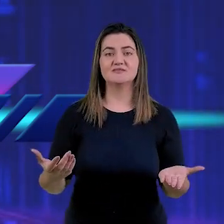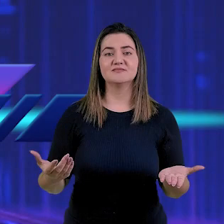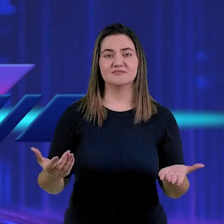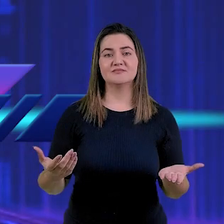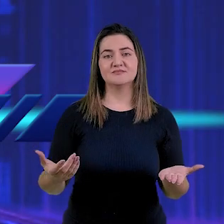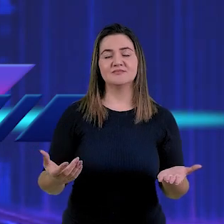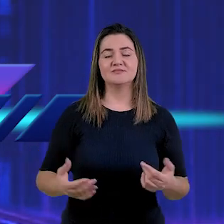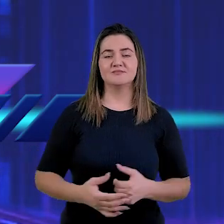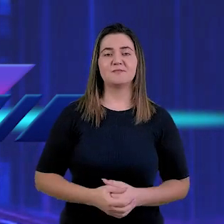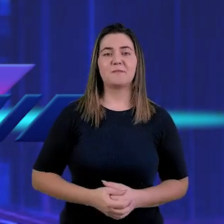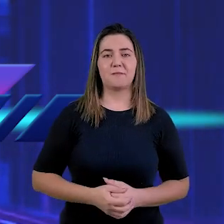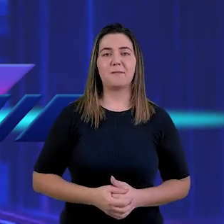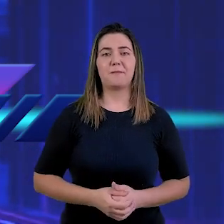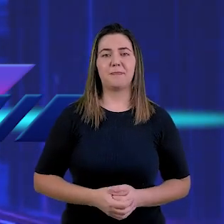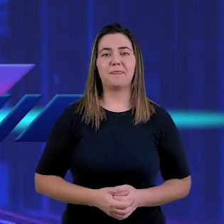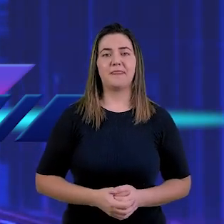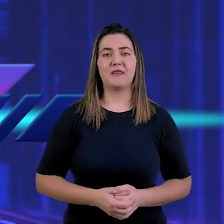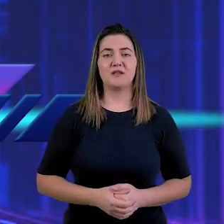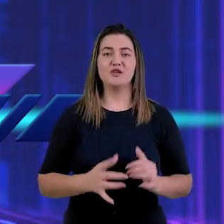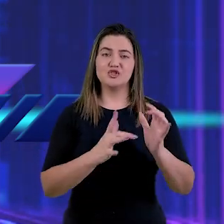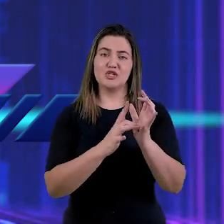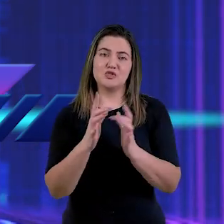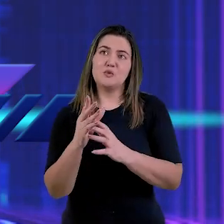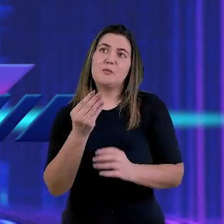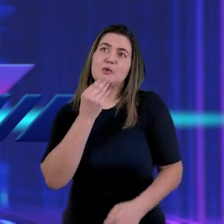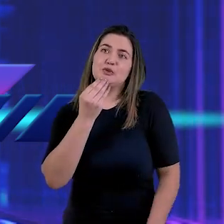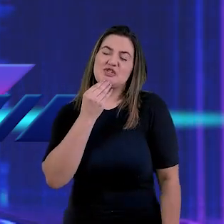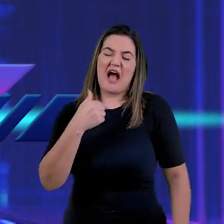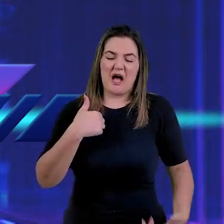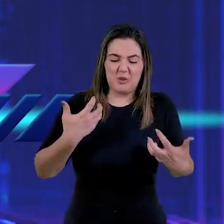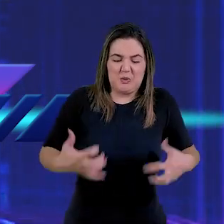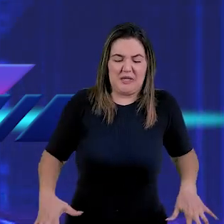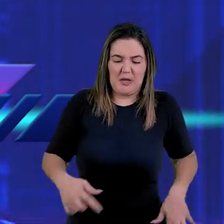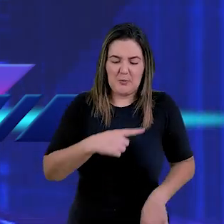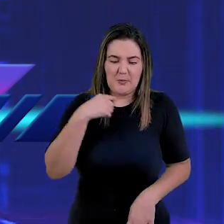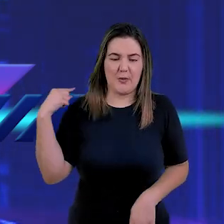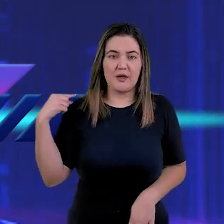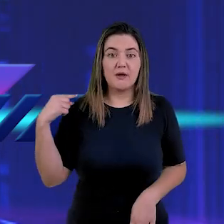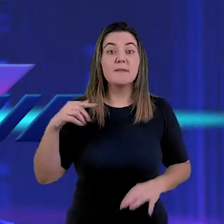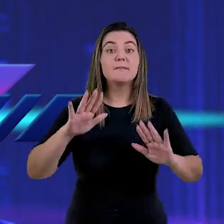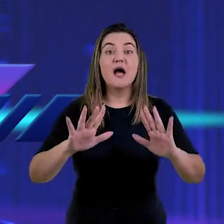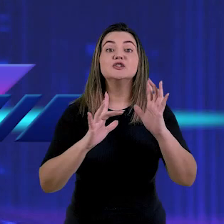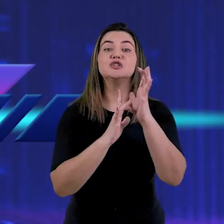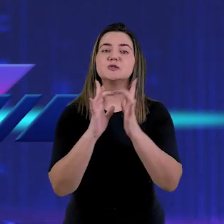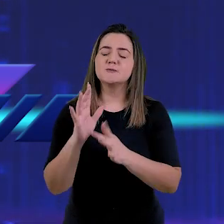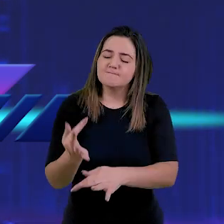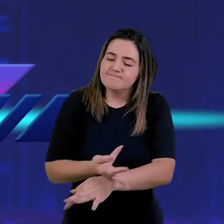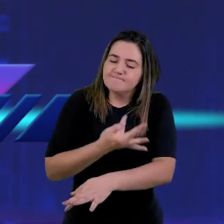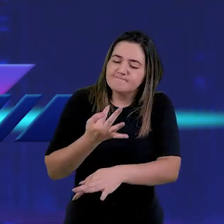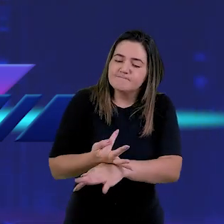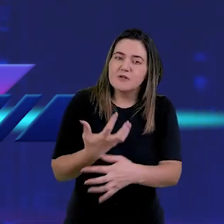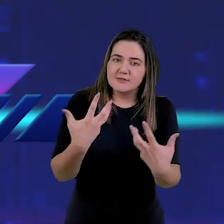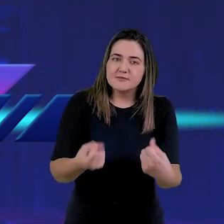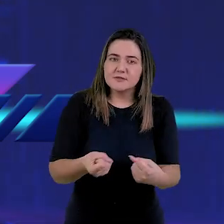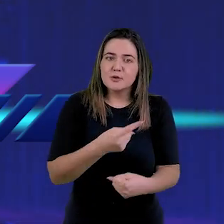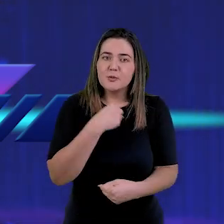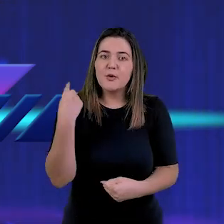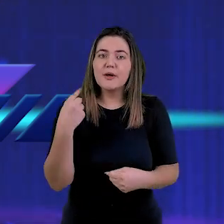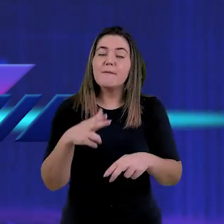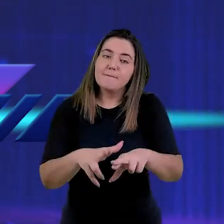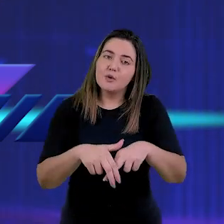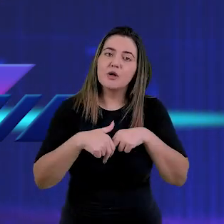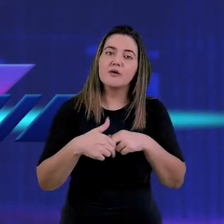perdidos para sempre. Ele poderia se salvar, mas Ele escolheu morrer.